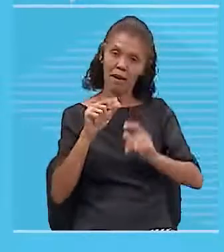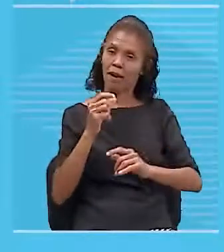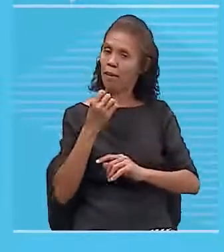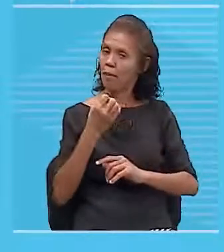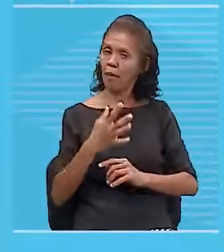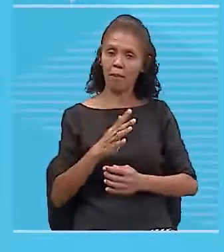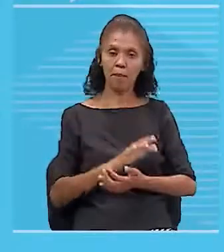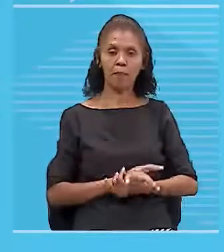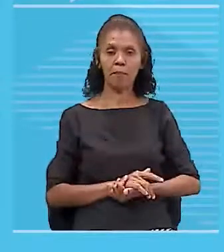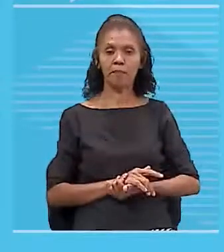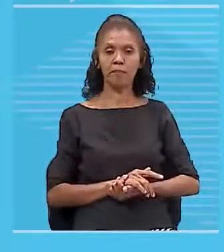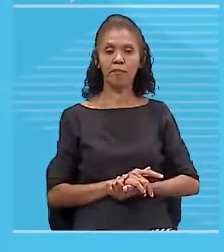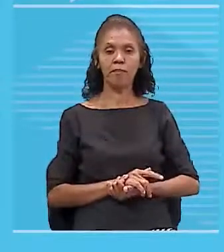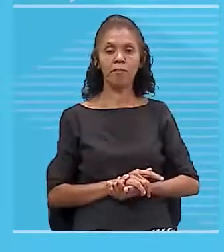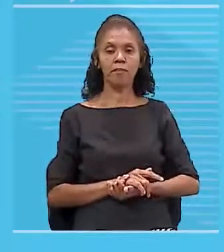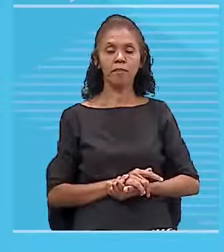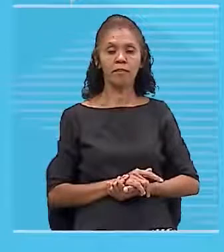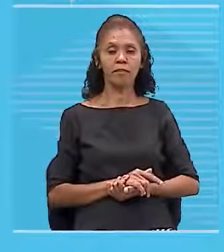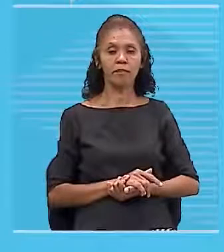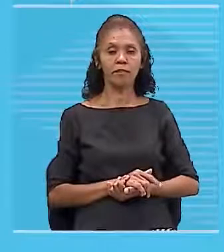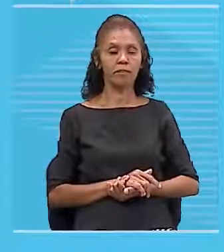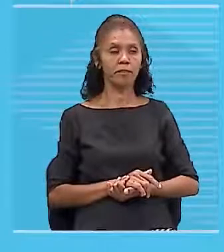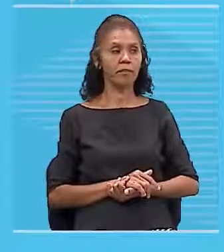já está preparado. Perfeito?